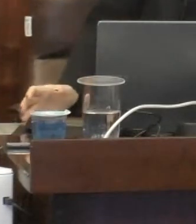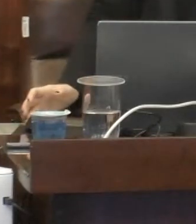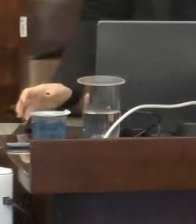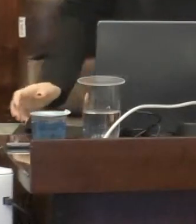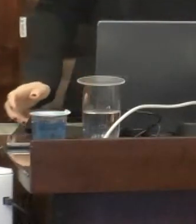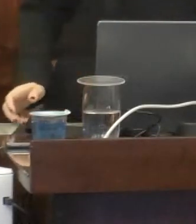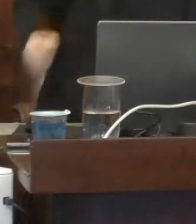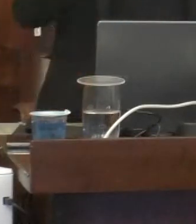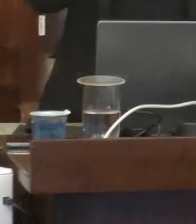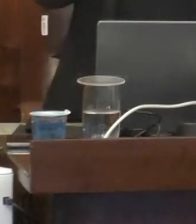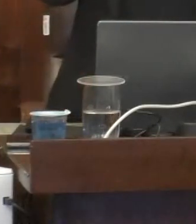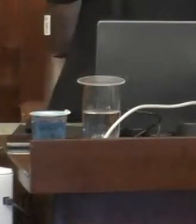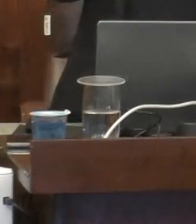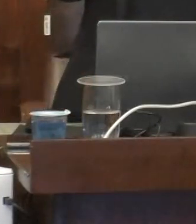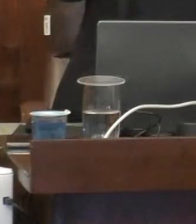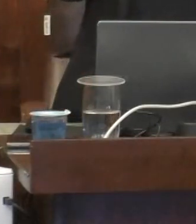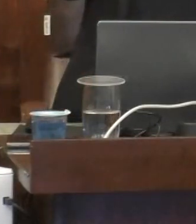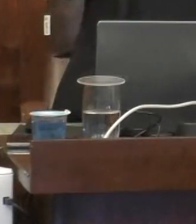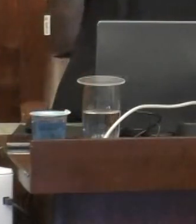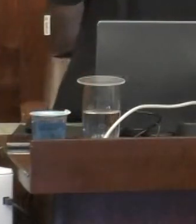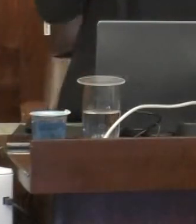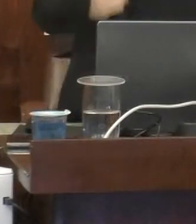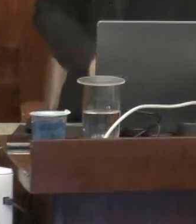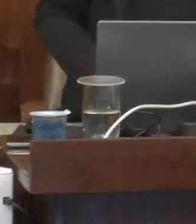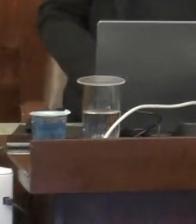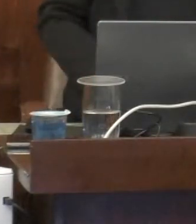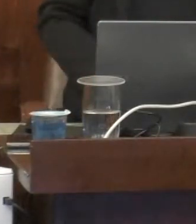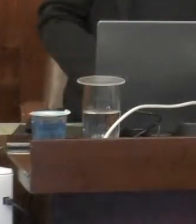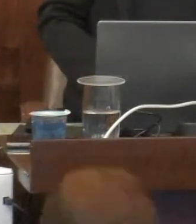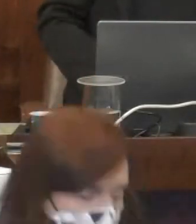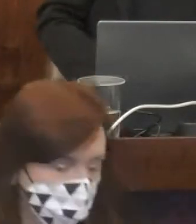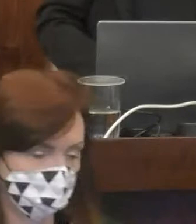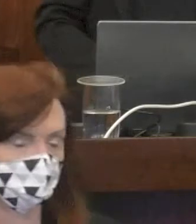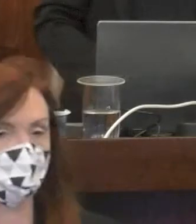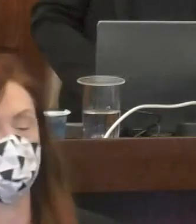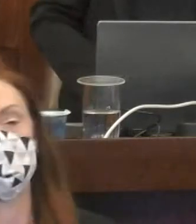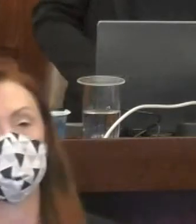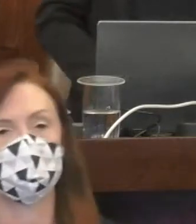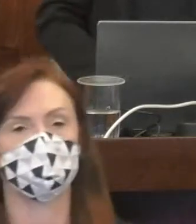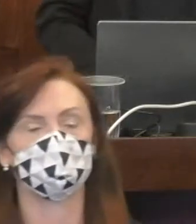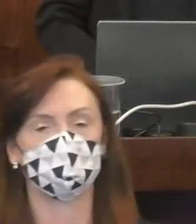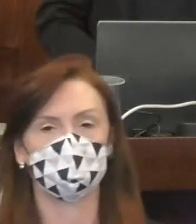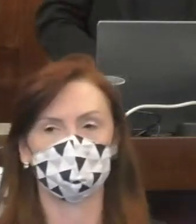Muito bom dia a todos, solicito que por gentileza fiquem de pé,